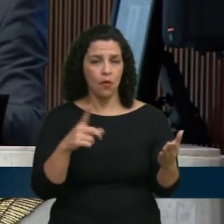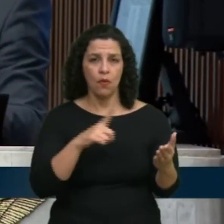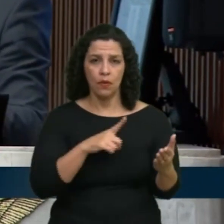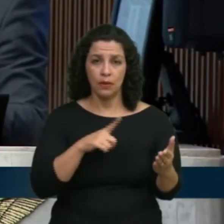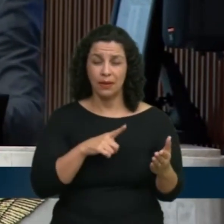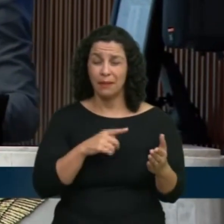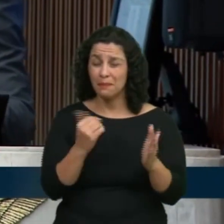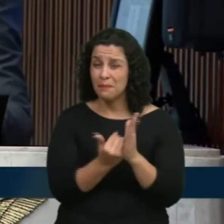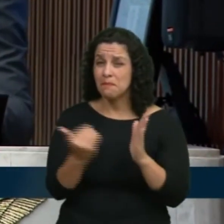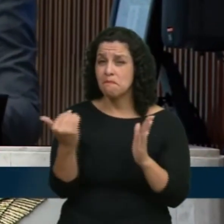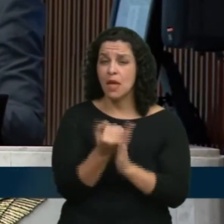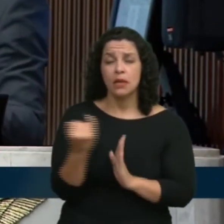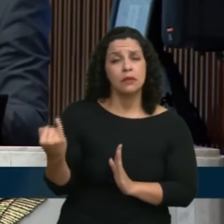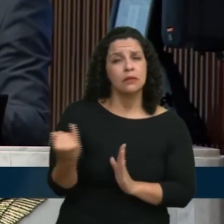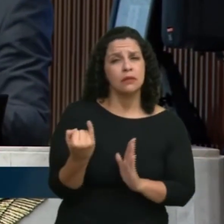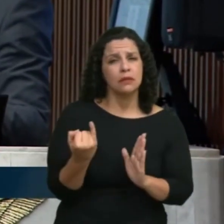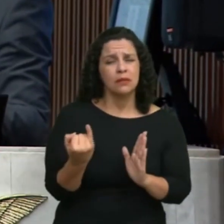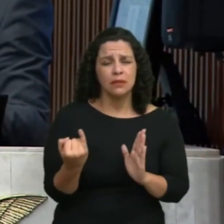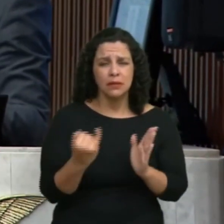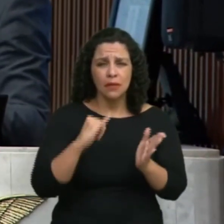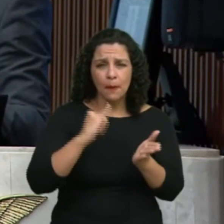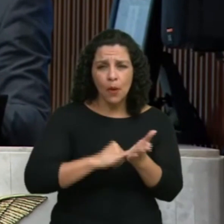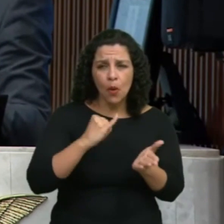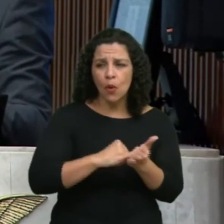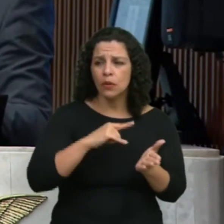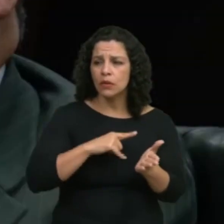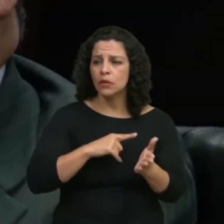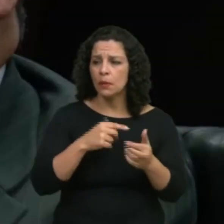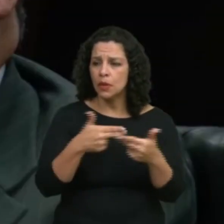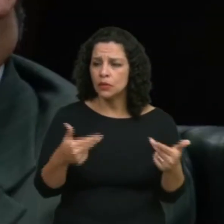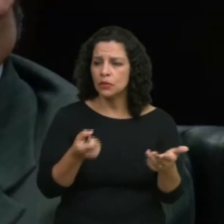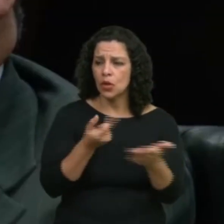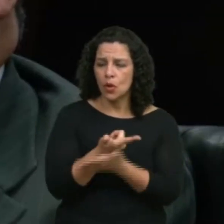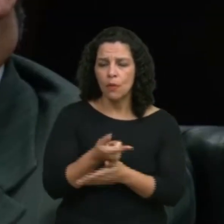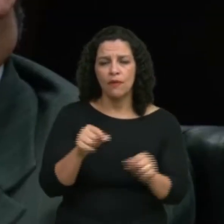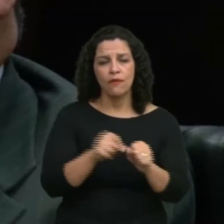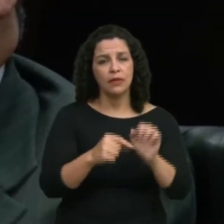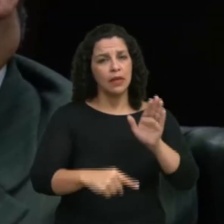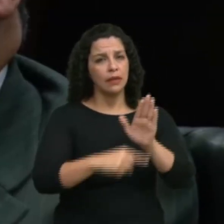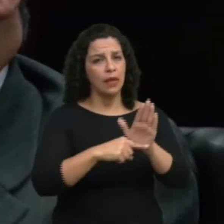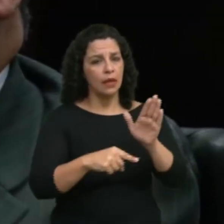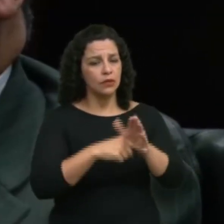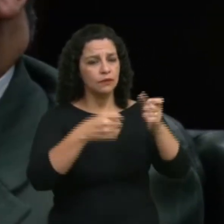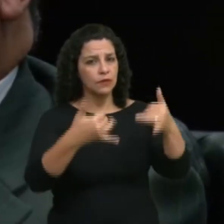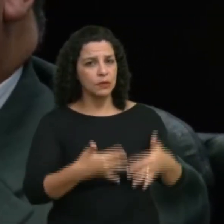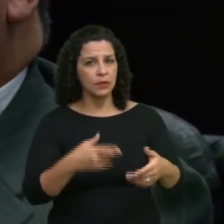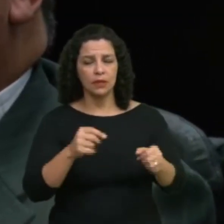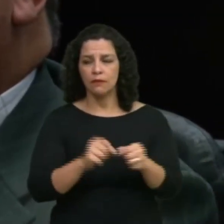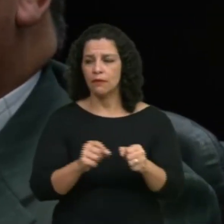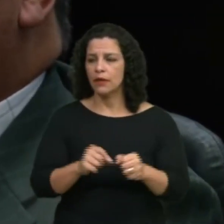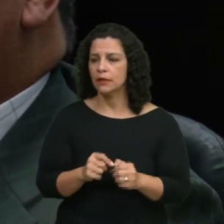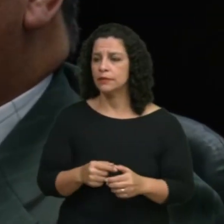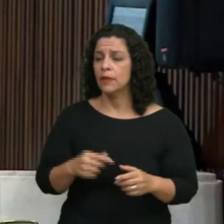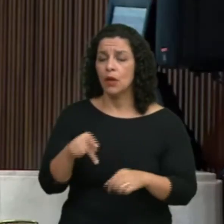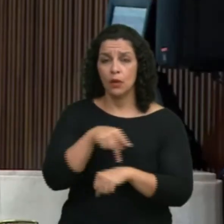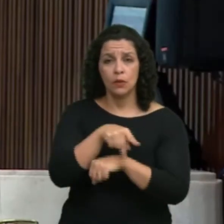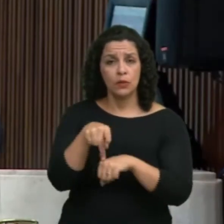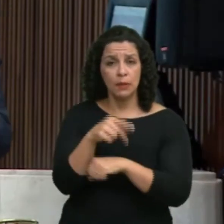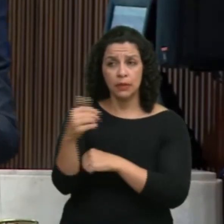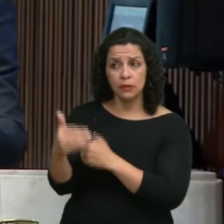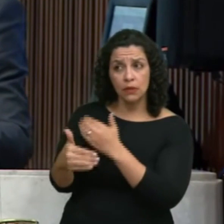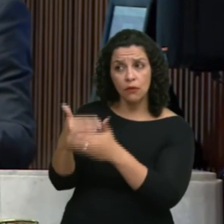de tributos sobre o consumo provoca um efeito negativo, segundo eles. E os países